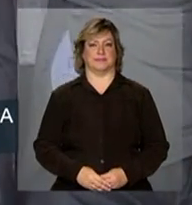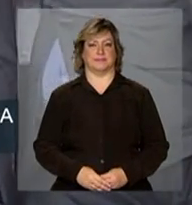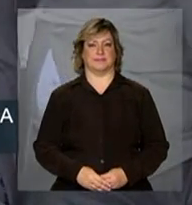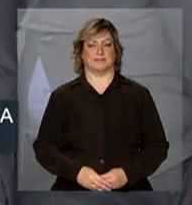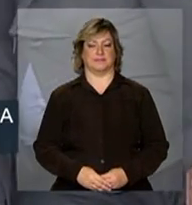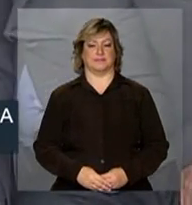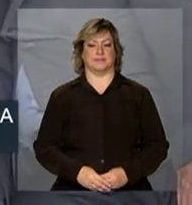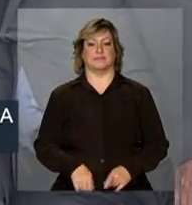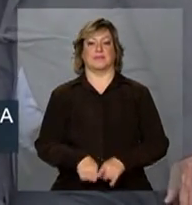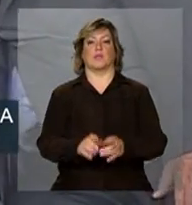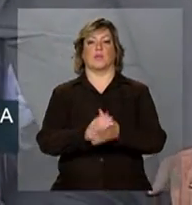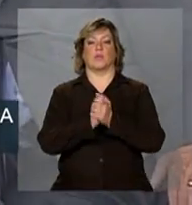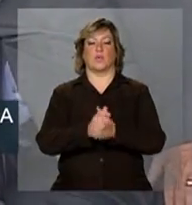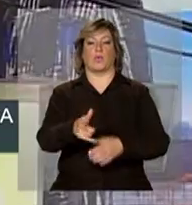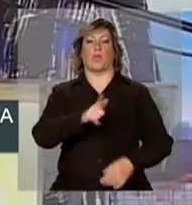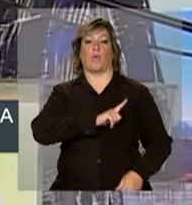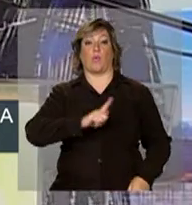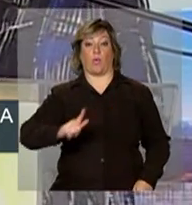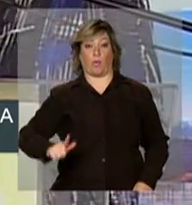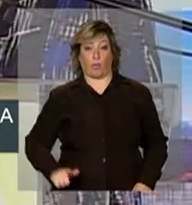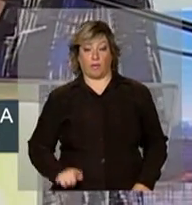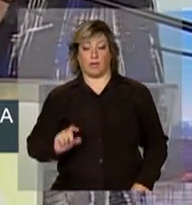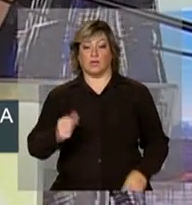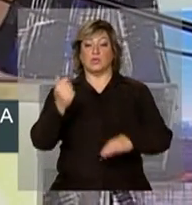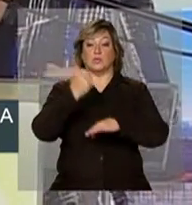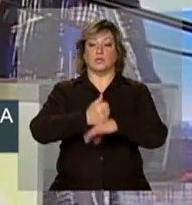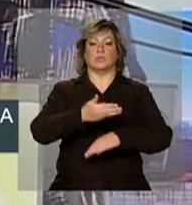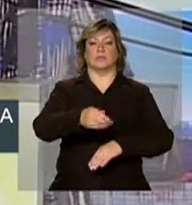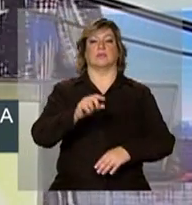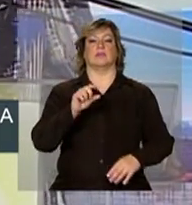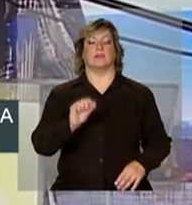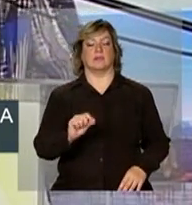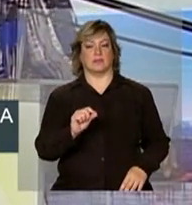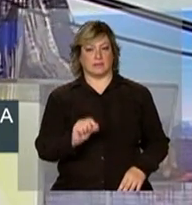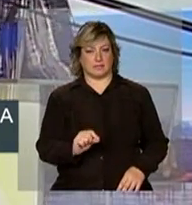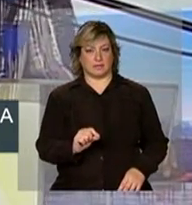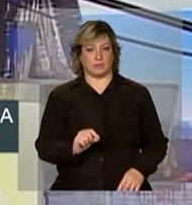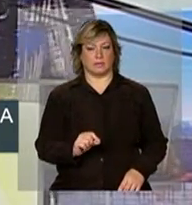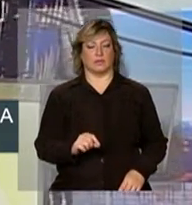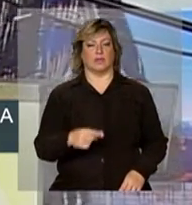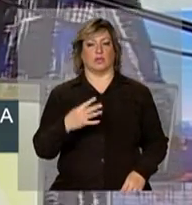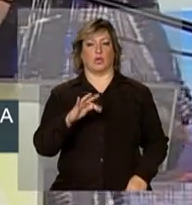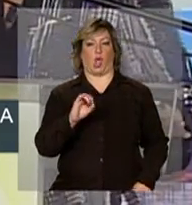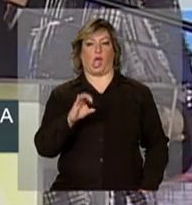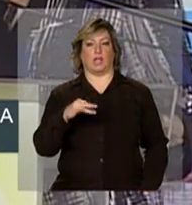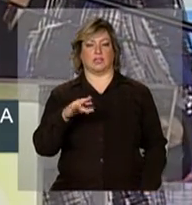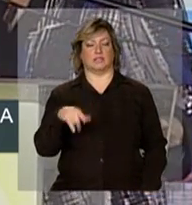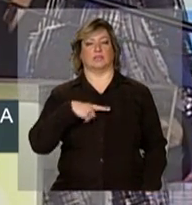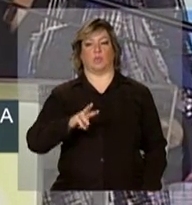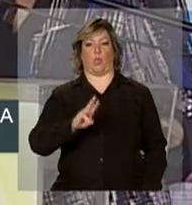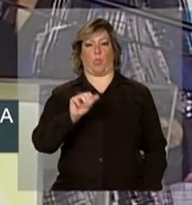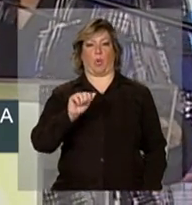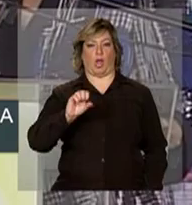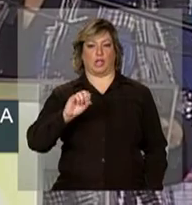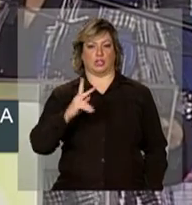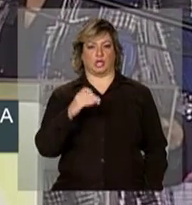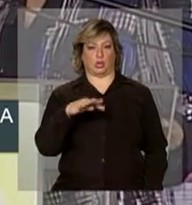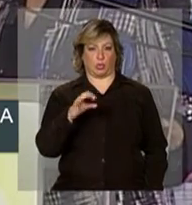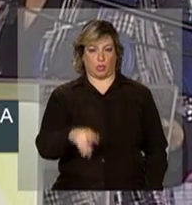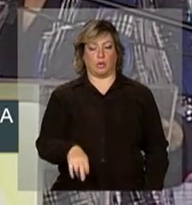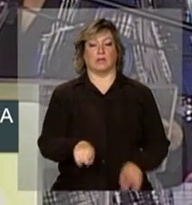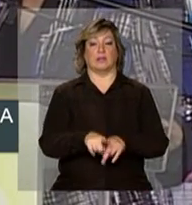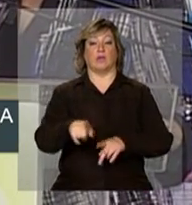O governador em exercício do Tocantins, Washington Oliveira, e o